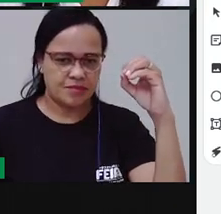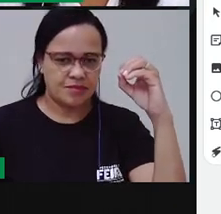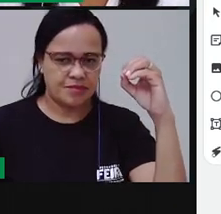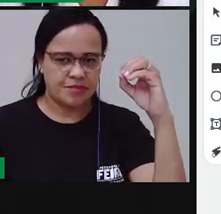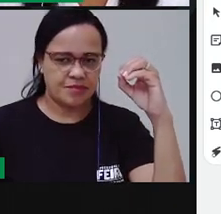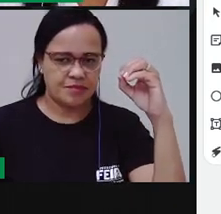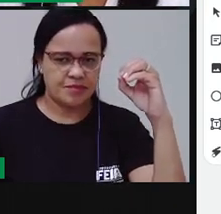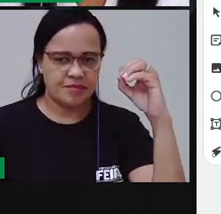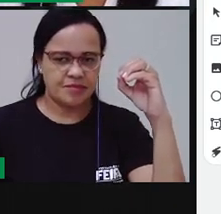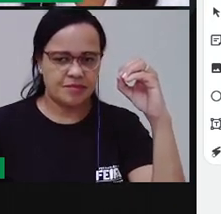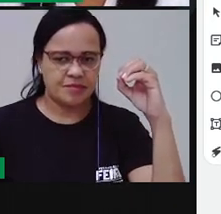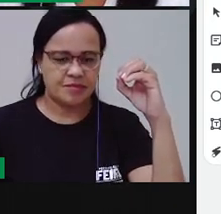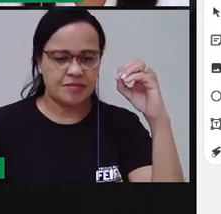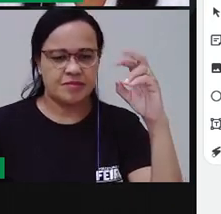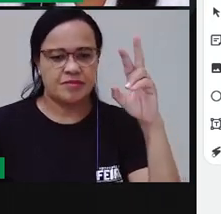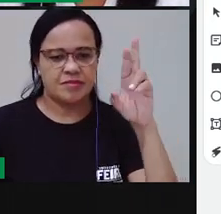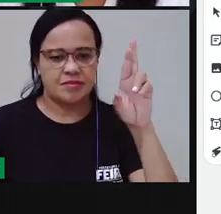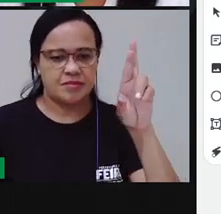Agora, letra R.